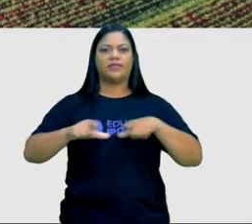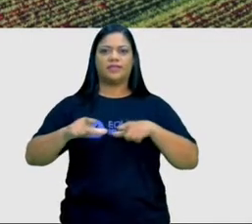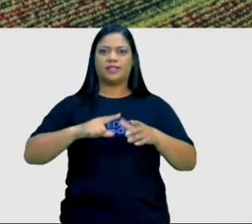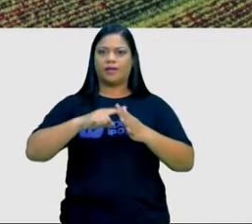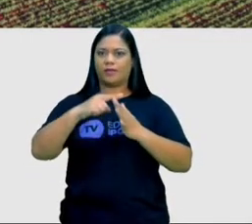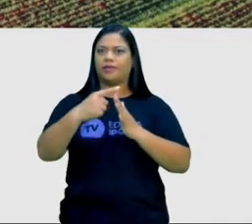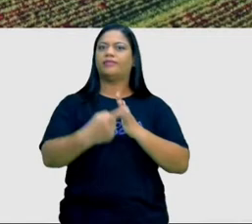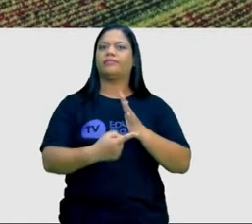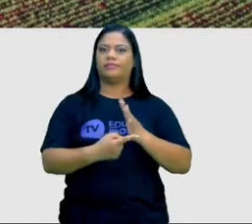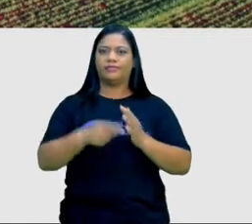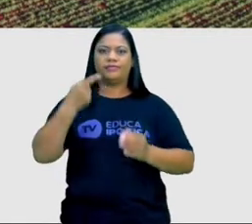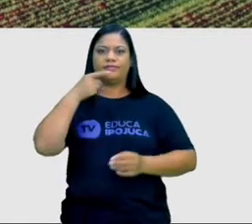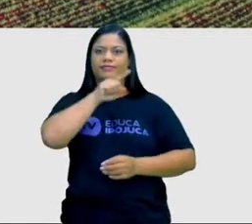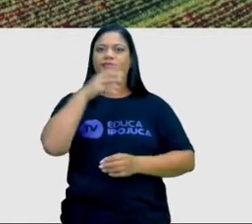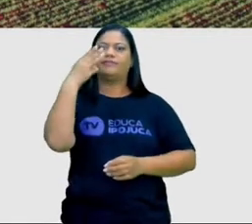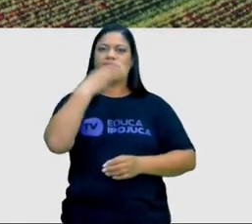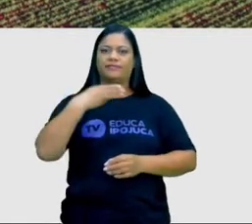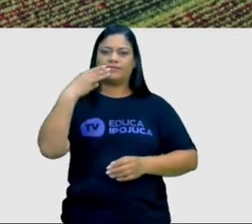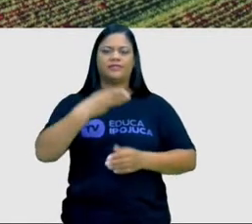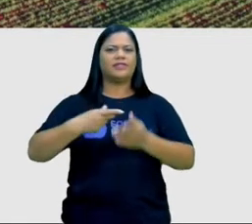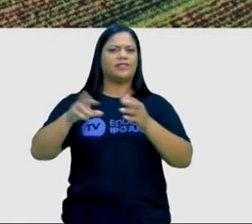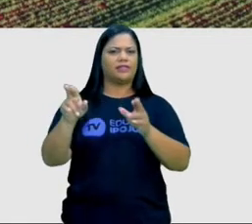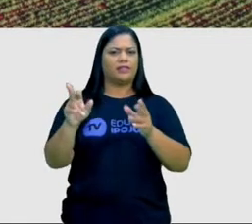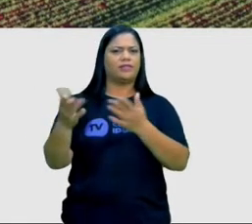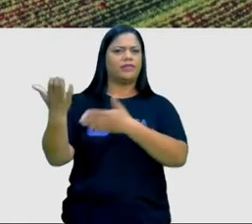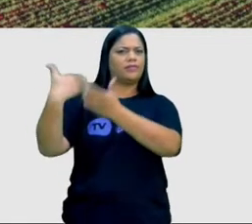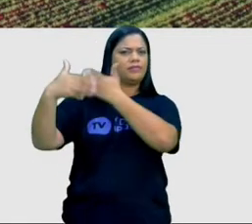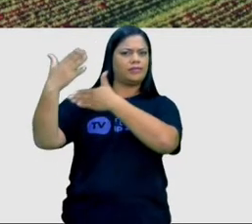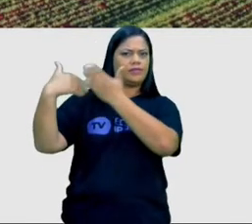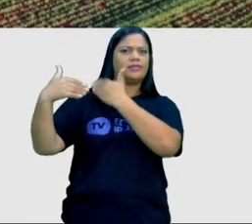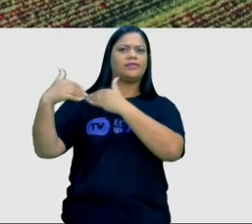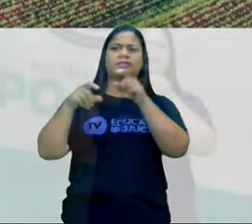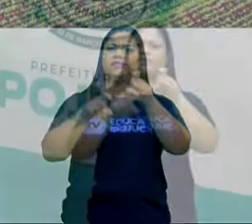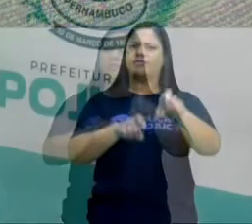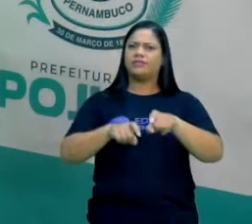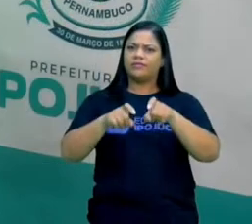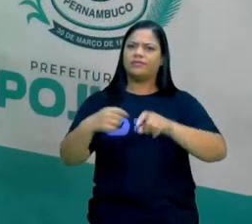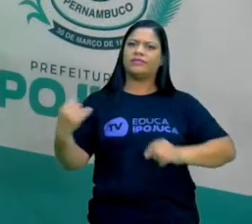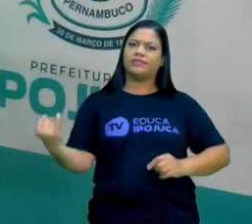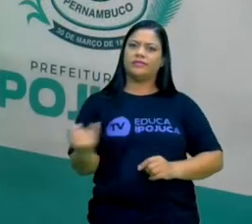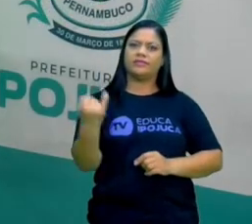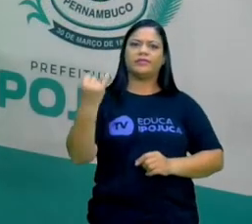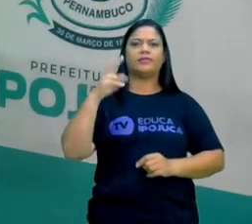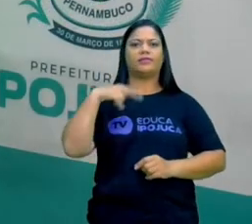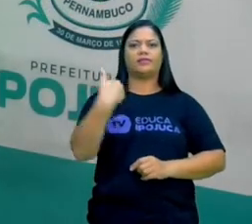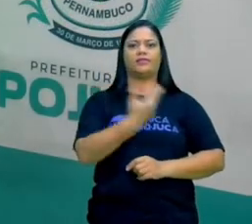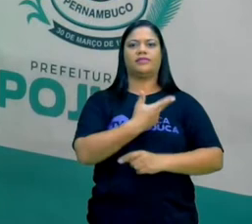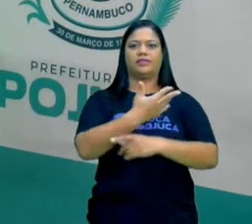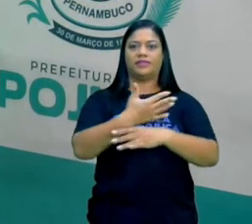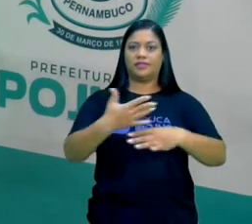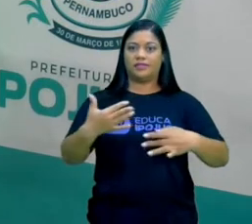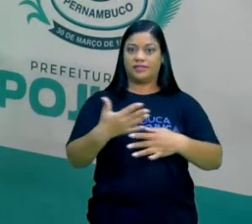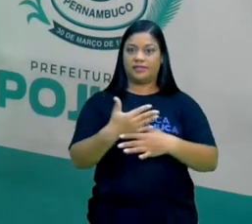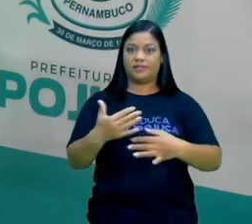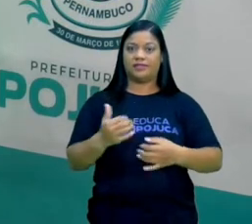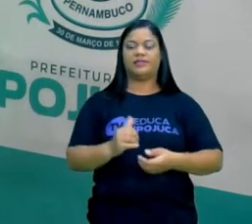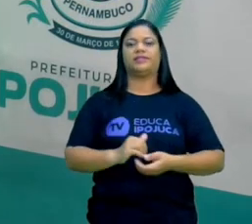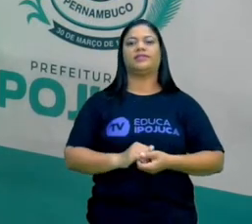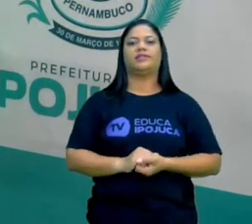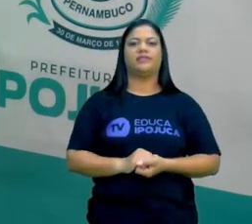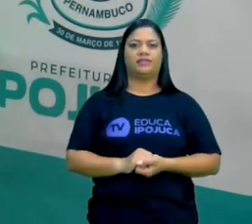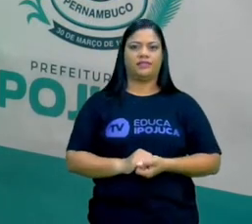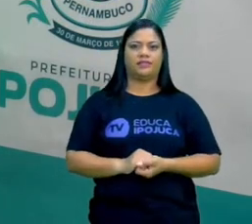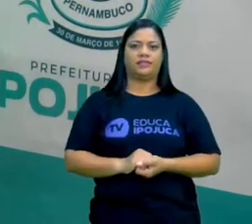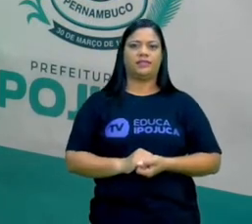da cana-de-açúcar, assim como no passado. Então a zona rural ainda é muito importante para a nossa cidade. Ela é que